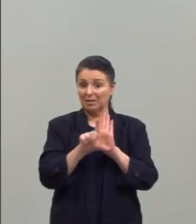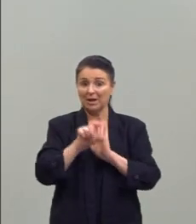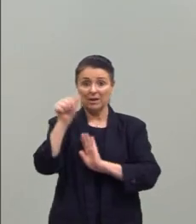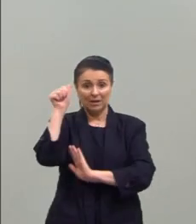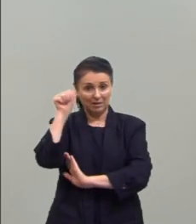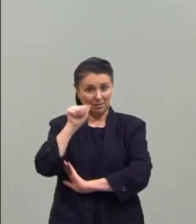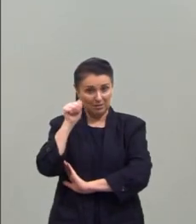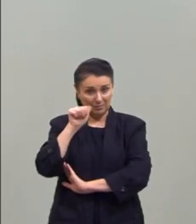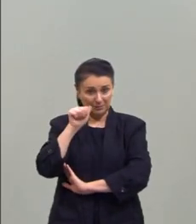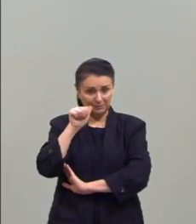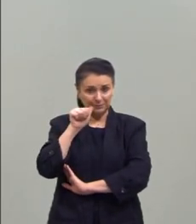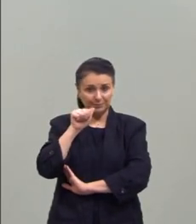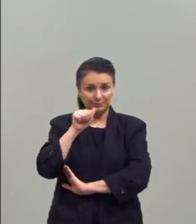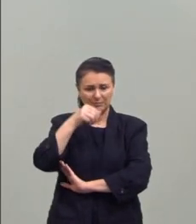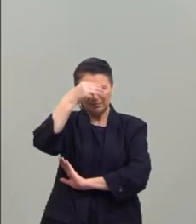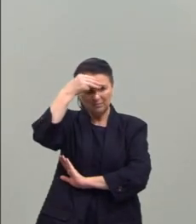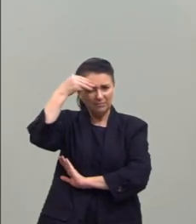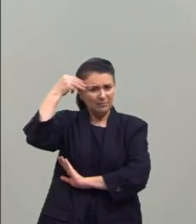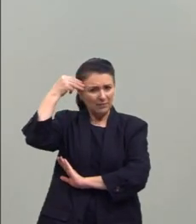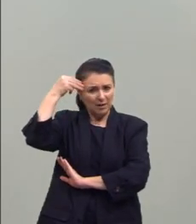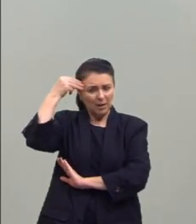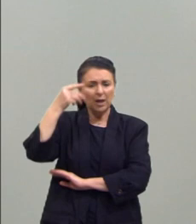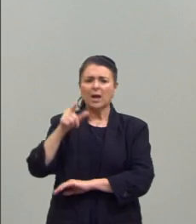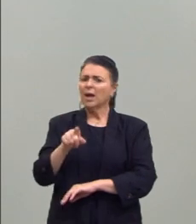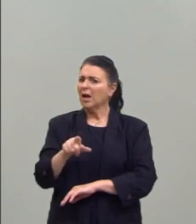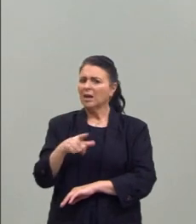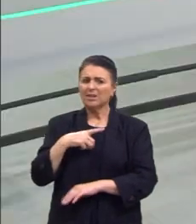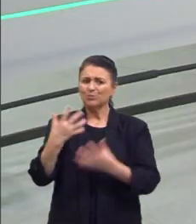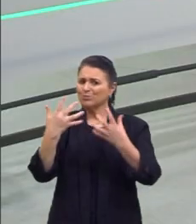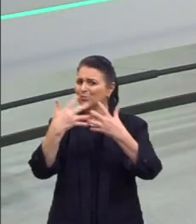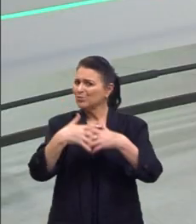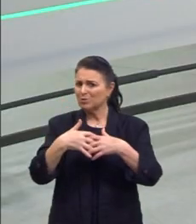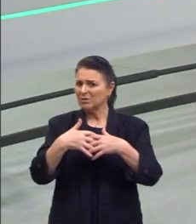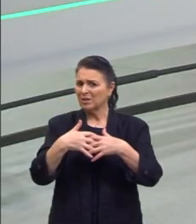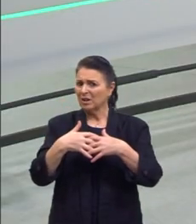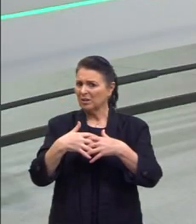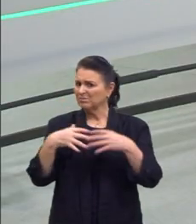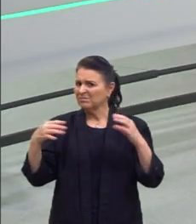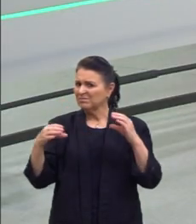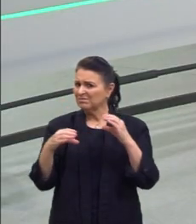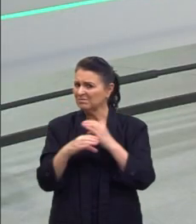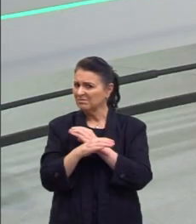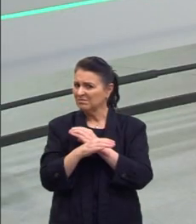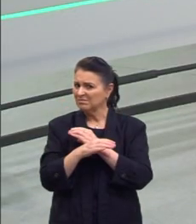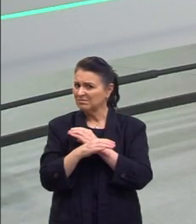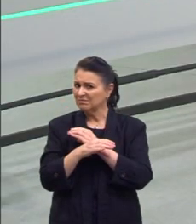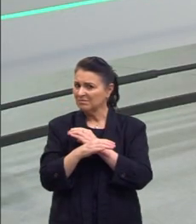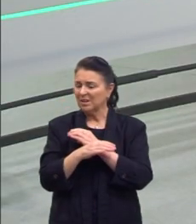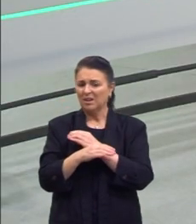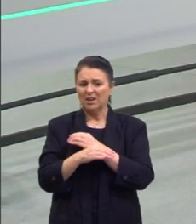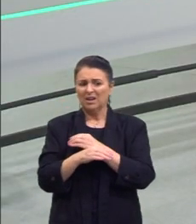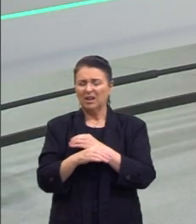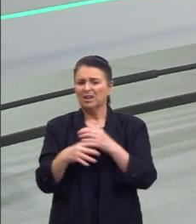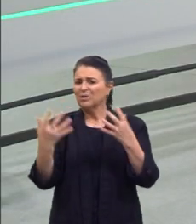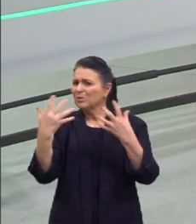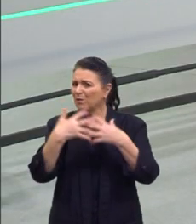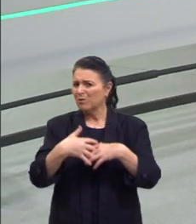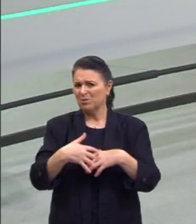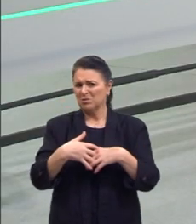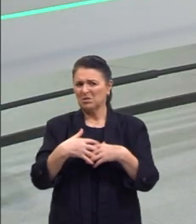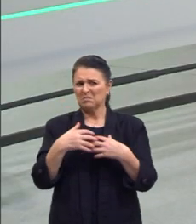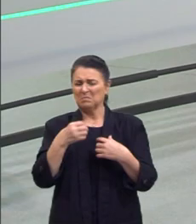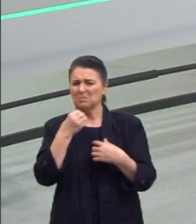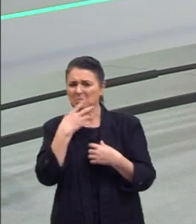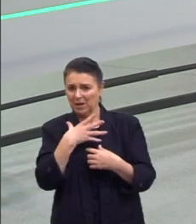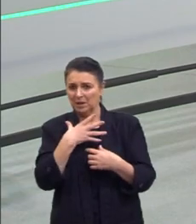posso ver alguns pontos em que ela ainda não funciona completamente, que ela ainda não funciona tão bem assim, e propor